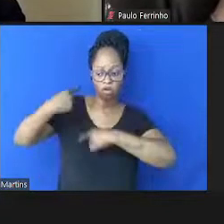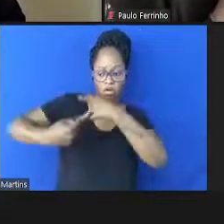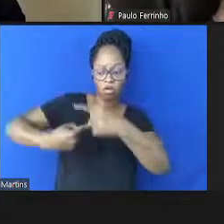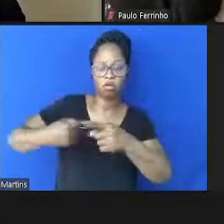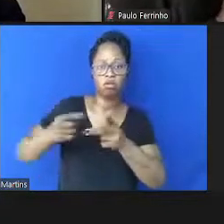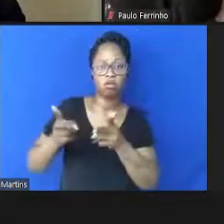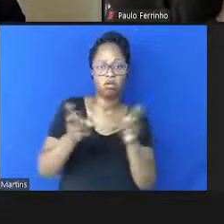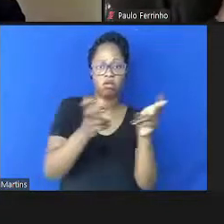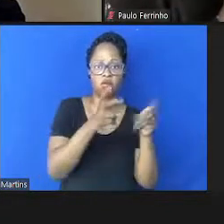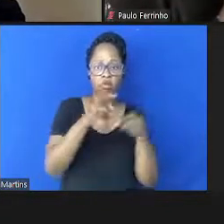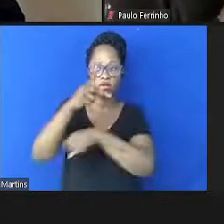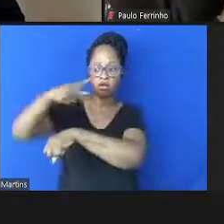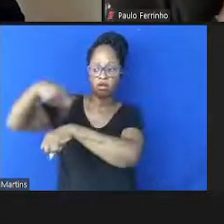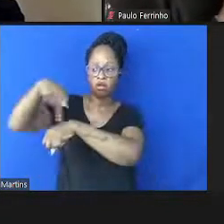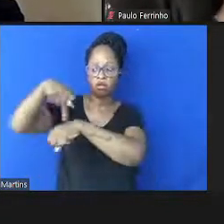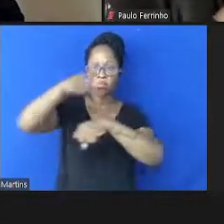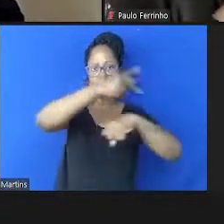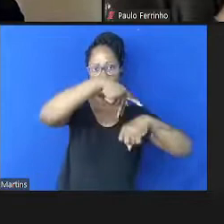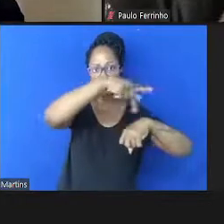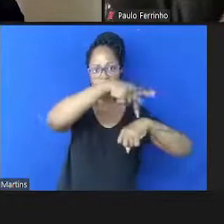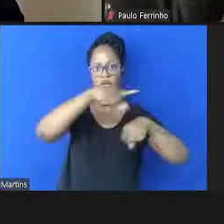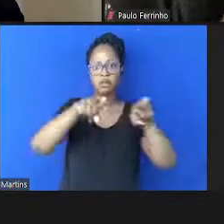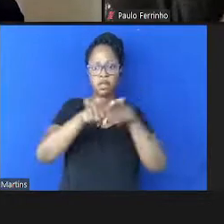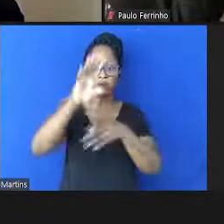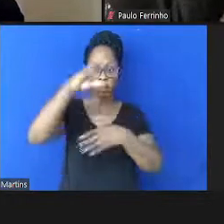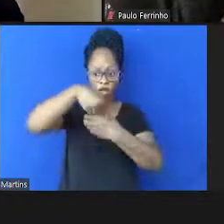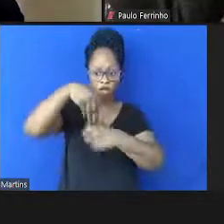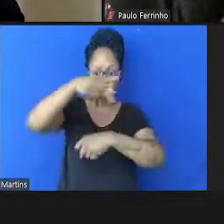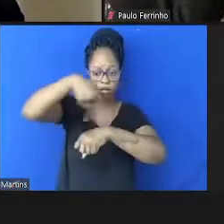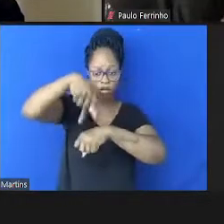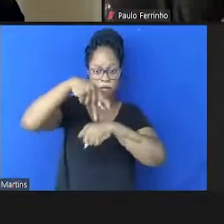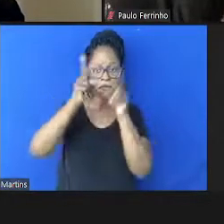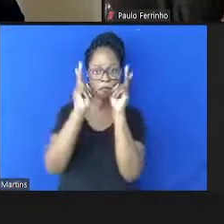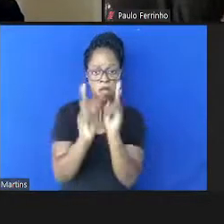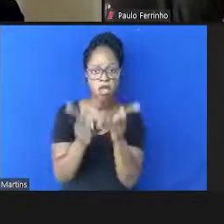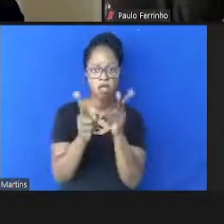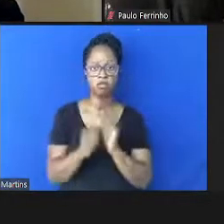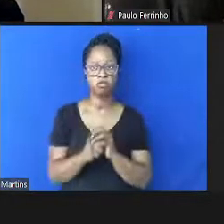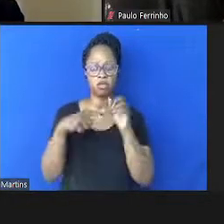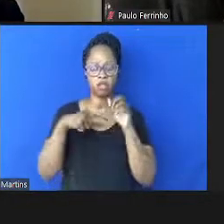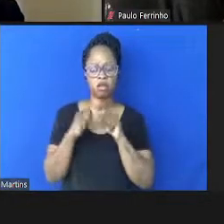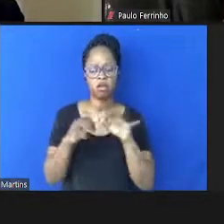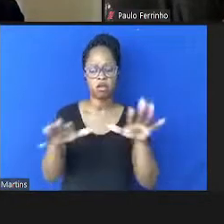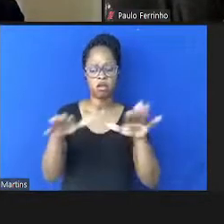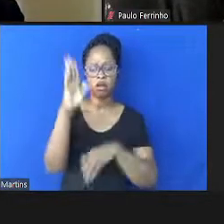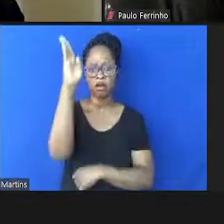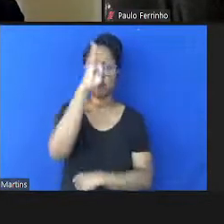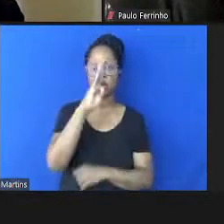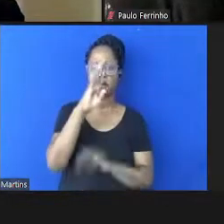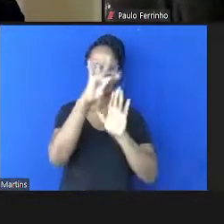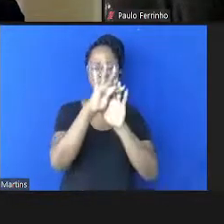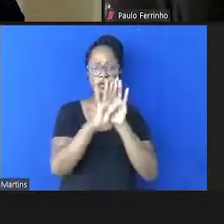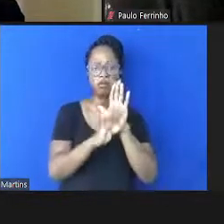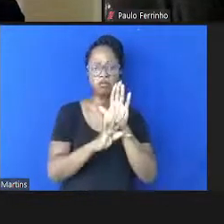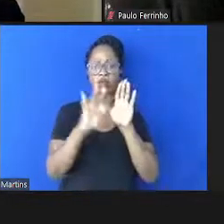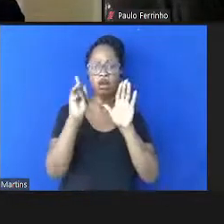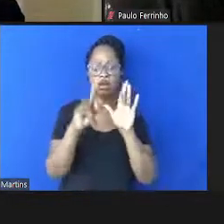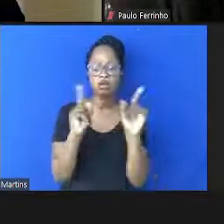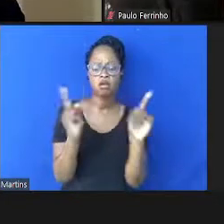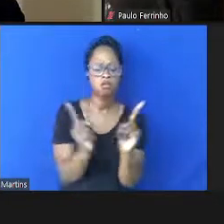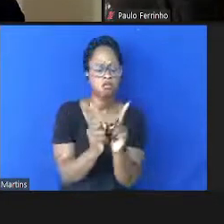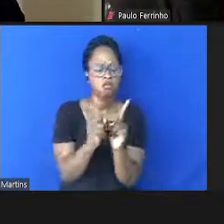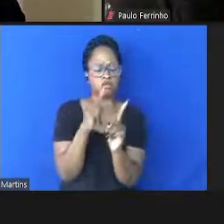entre países e dentro dos países. Está circulando muito aqui no Brasil um texto muito curto, mas muito